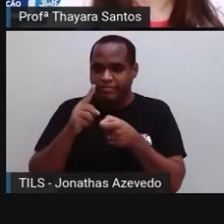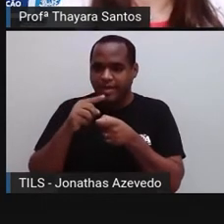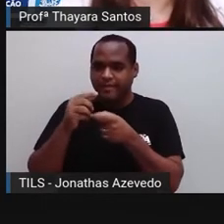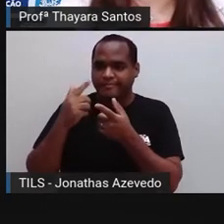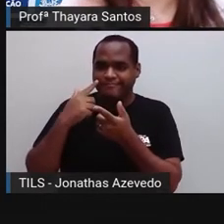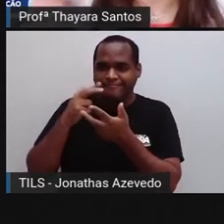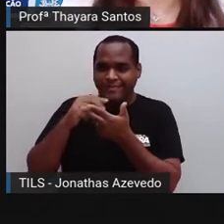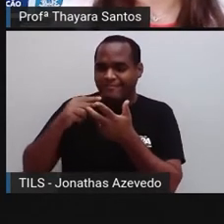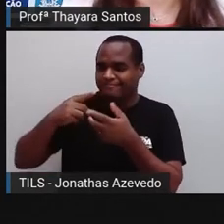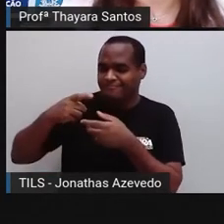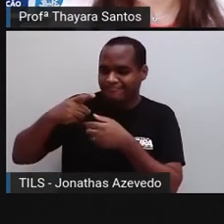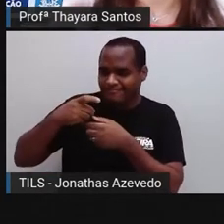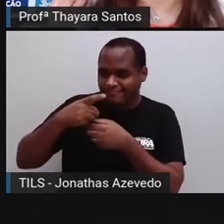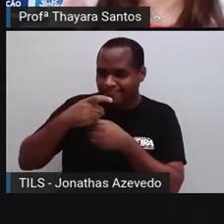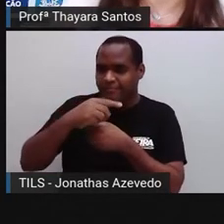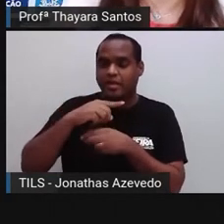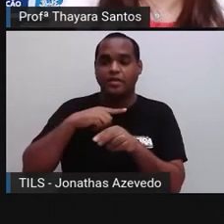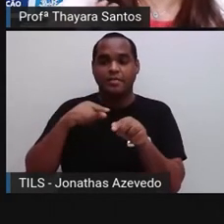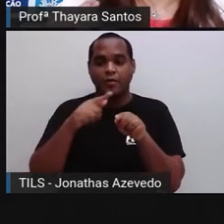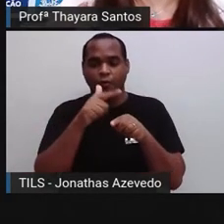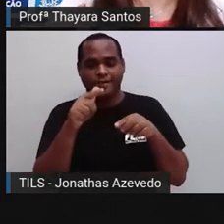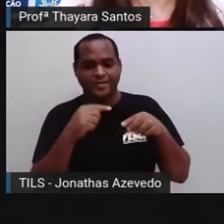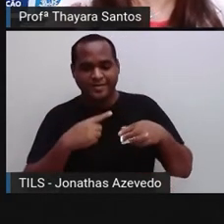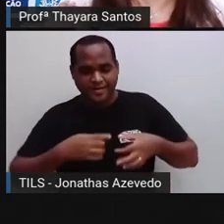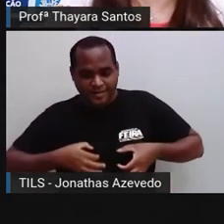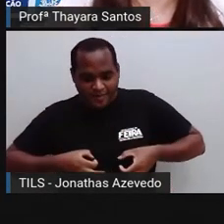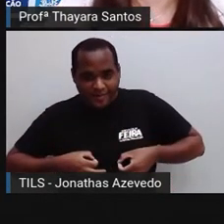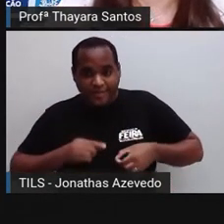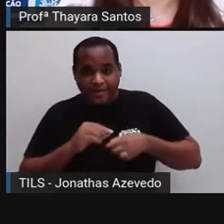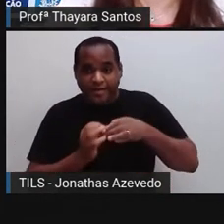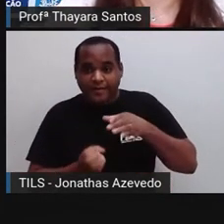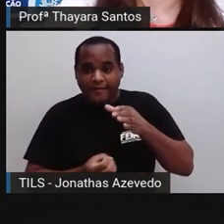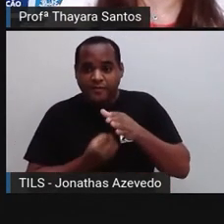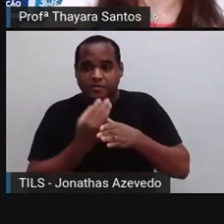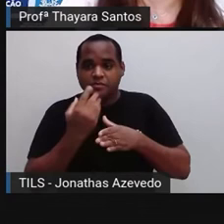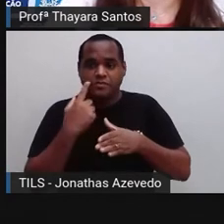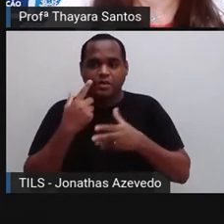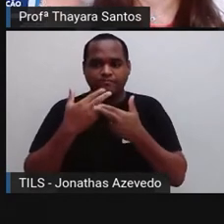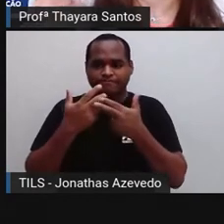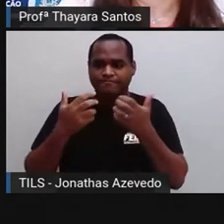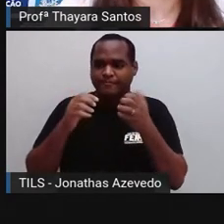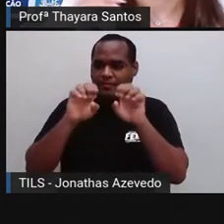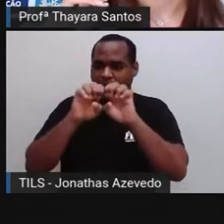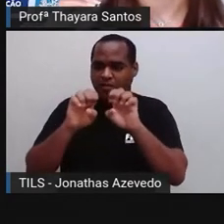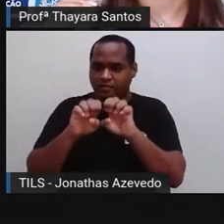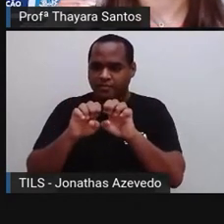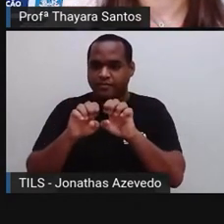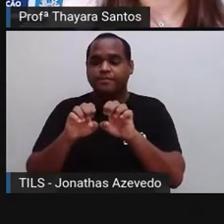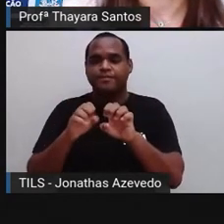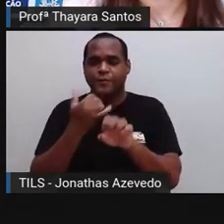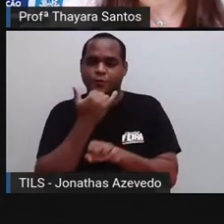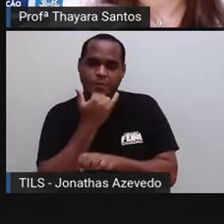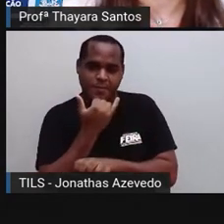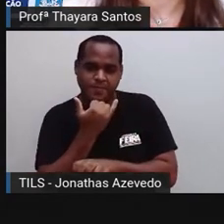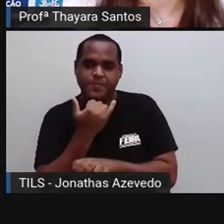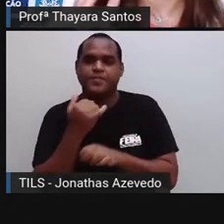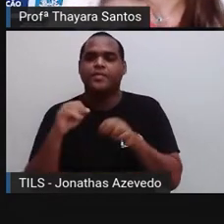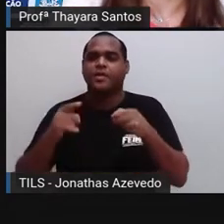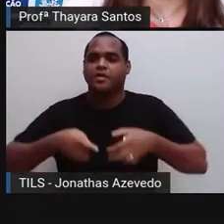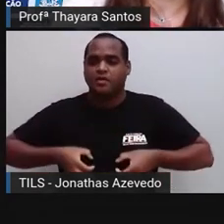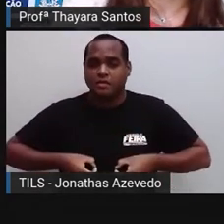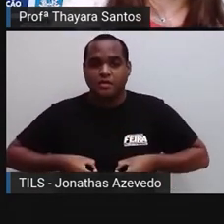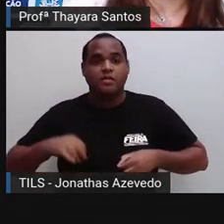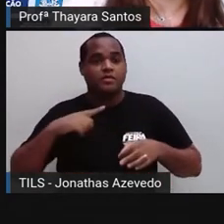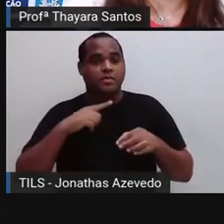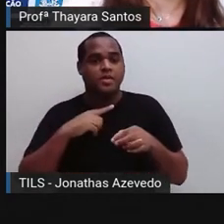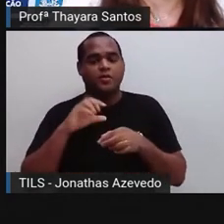espermatozoides e os ovários a produzirem as estruturas sexuais, desculpa, e os ovários a produzirem